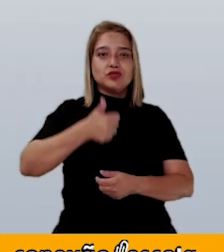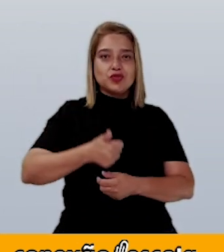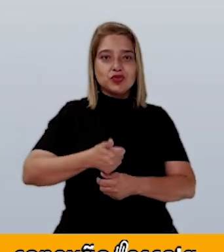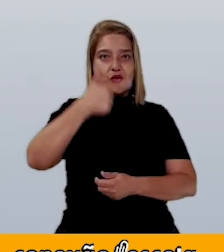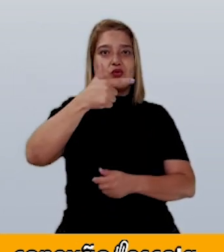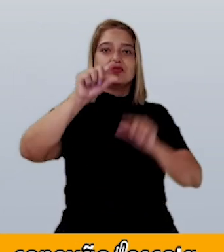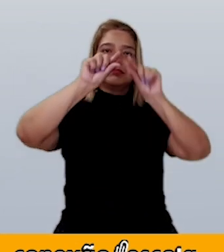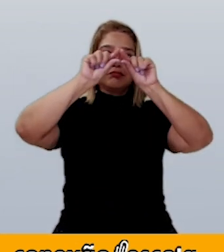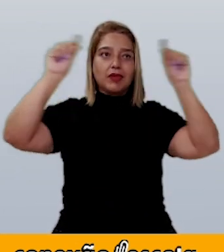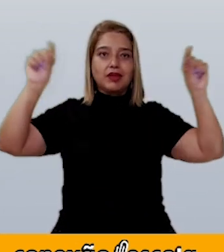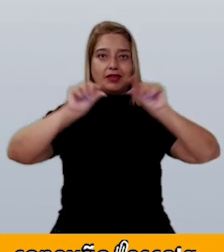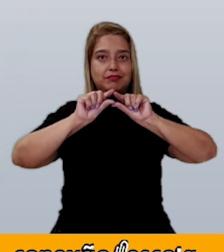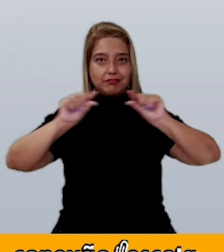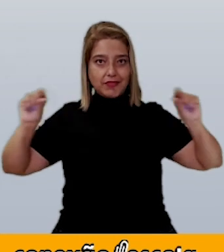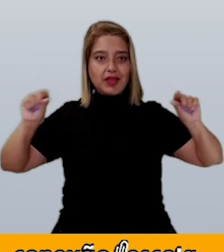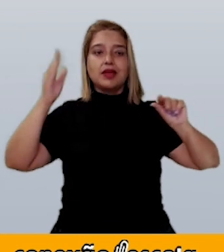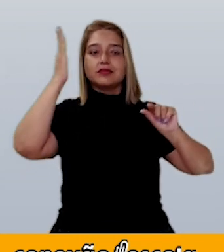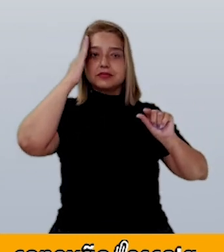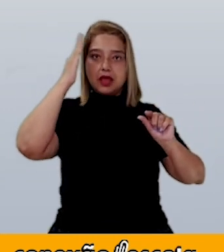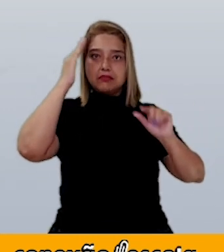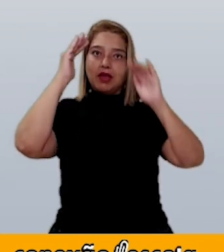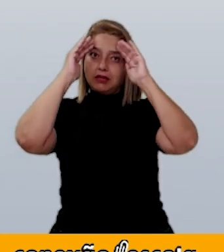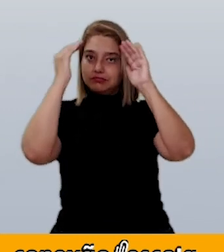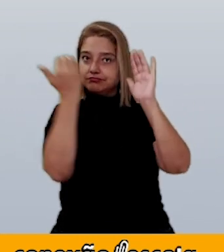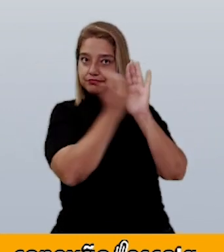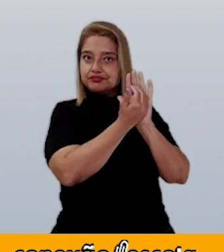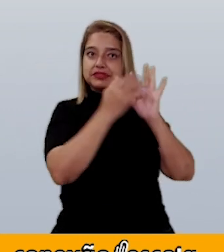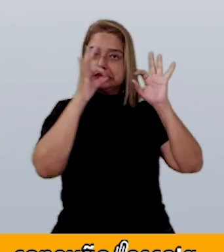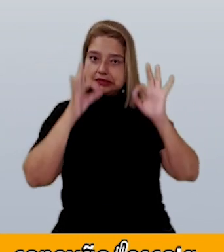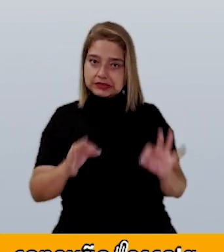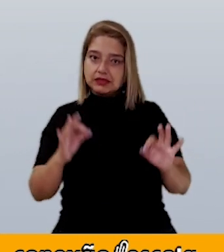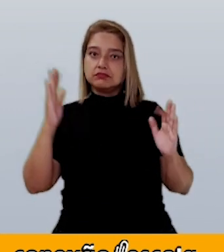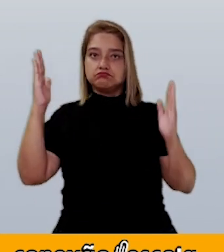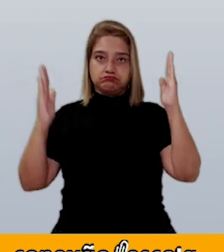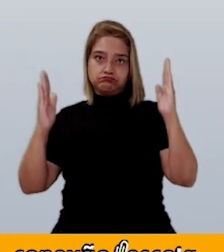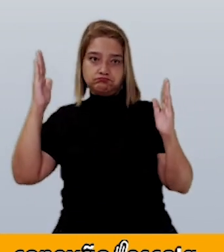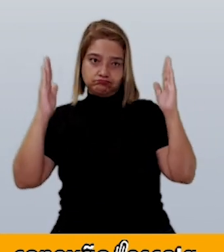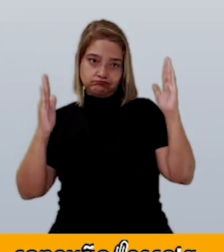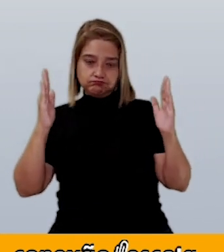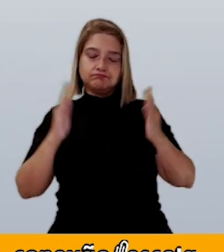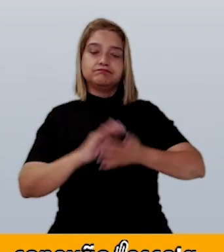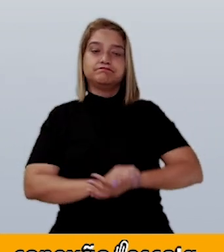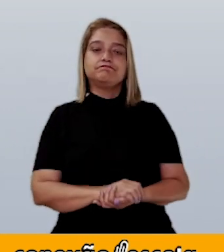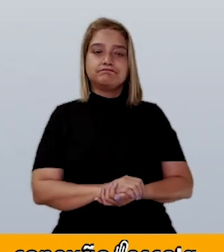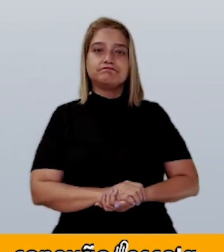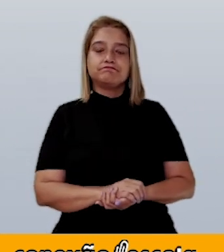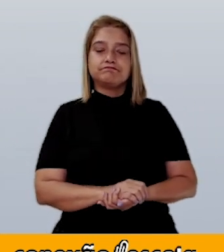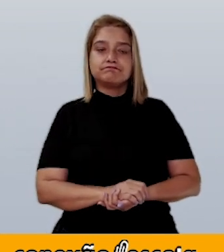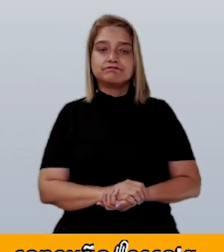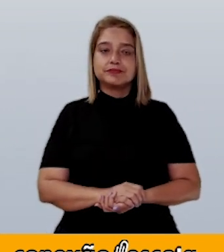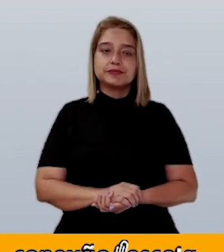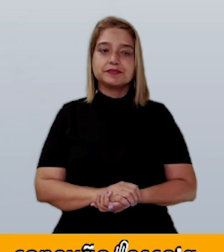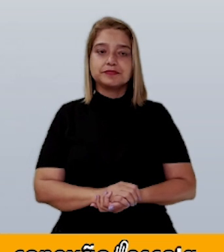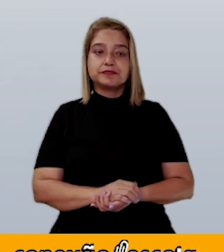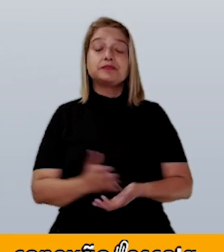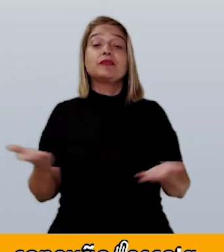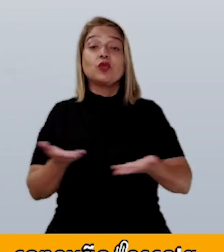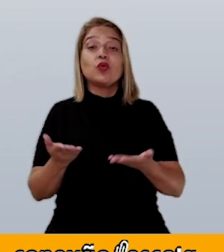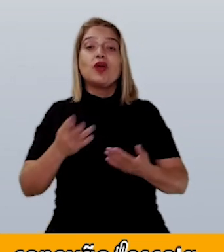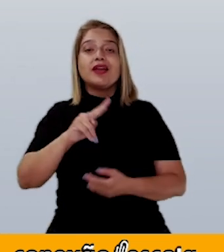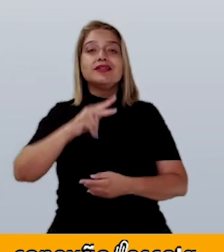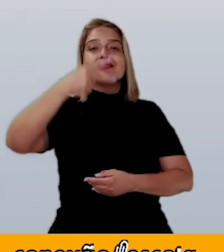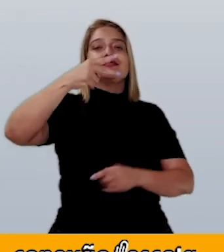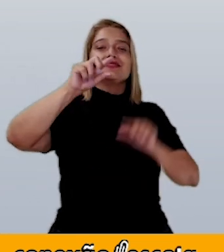respeitando a proporção dos lados. Correto? Já temos